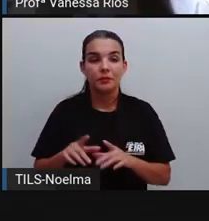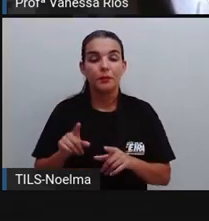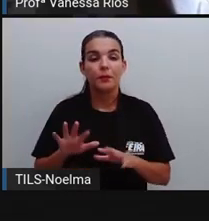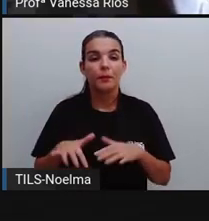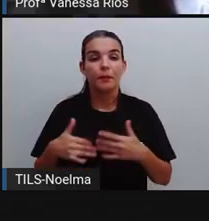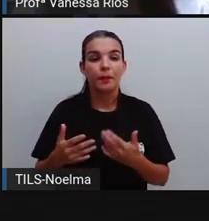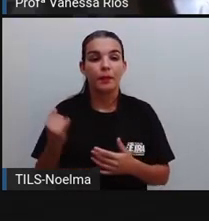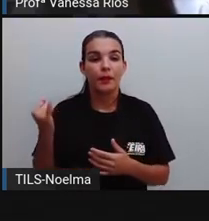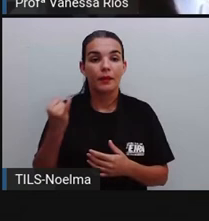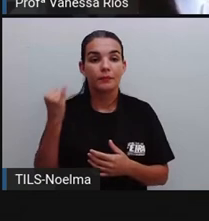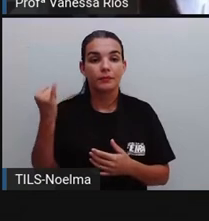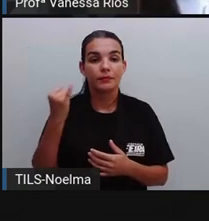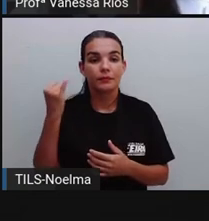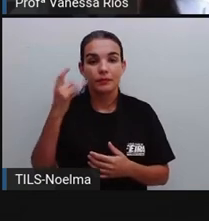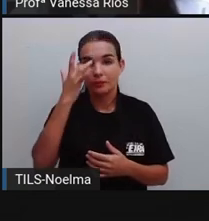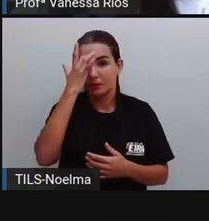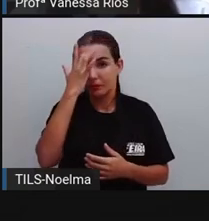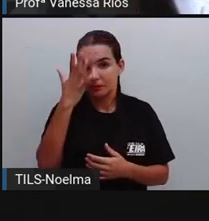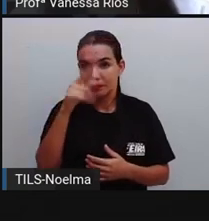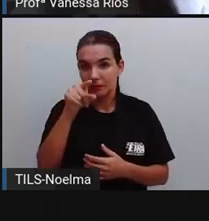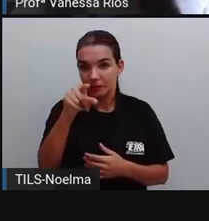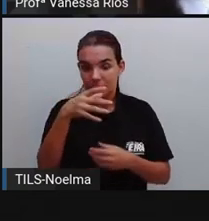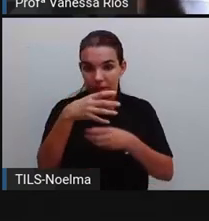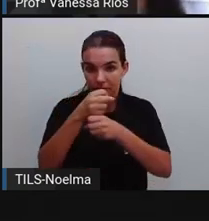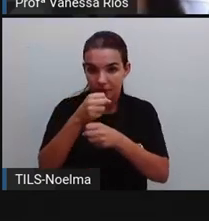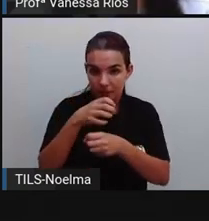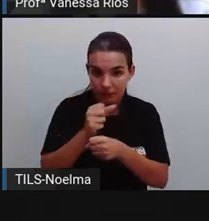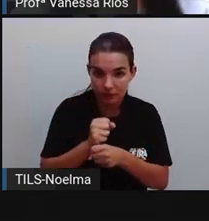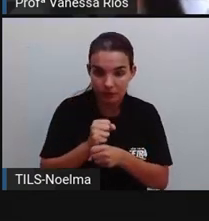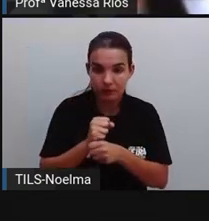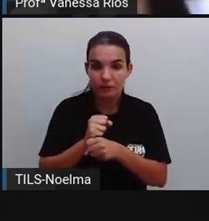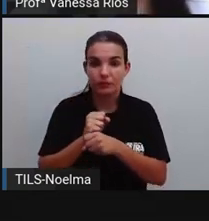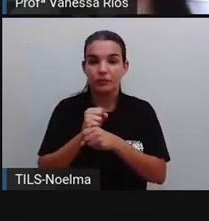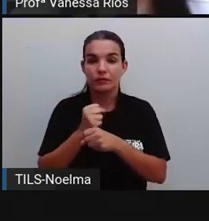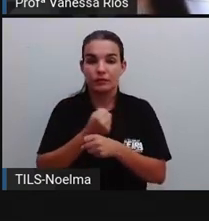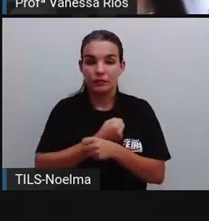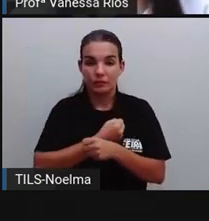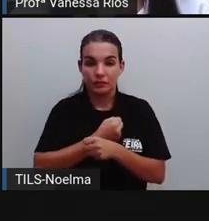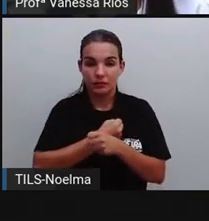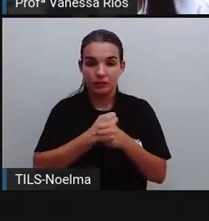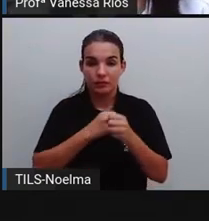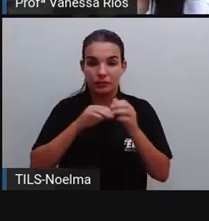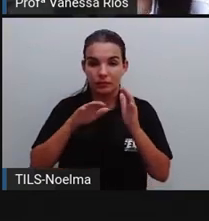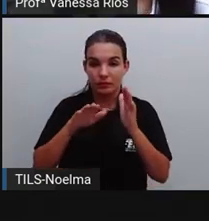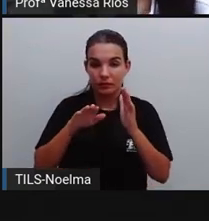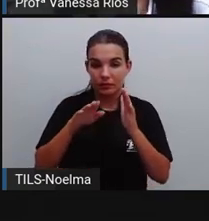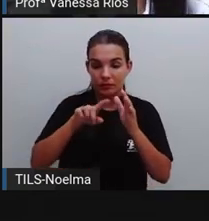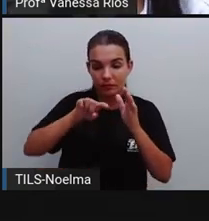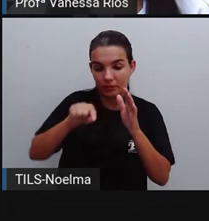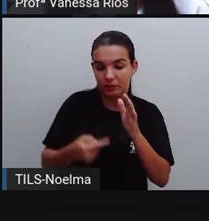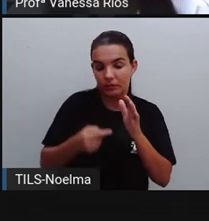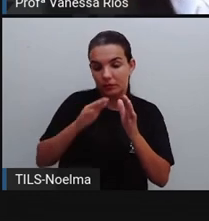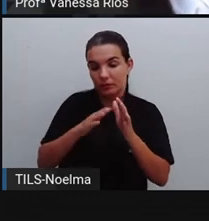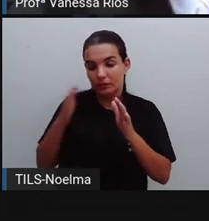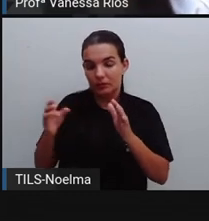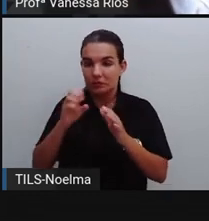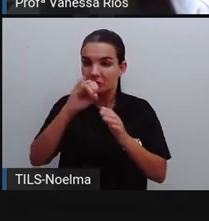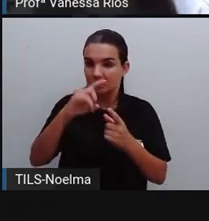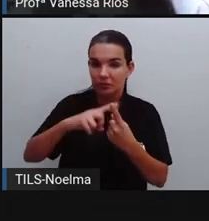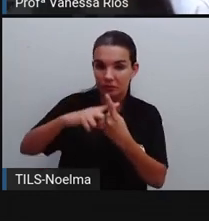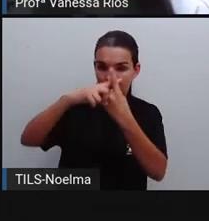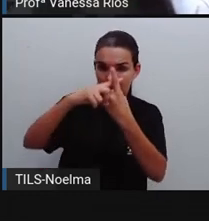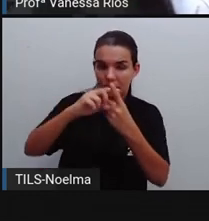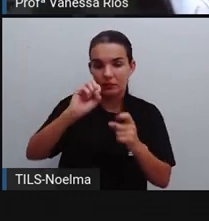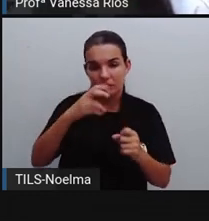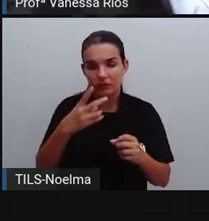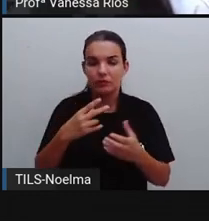muito importante para facilitar, na hora de armar a conta com números decimais, tanto para adição, quanto para subtração,